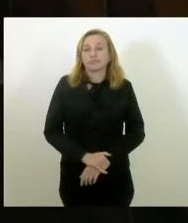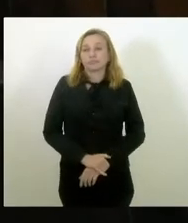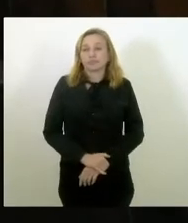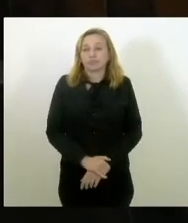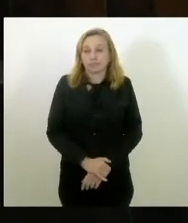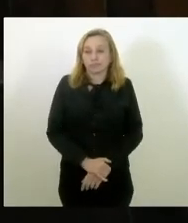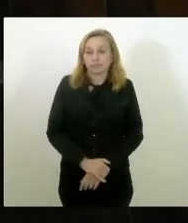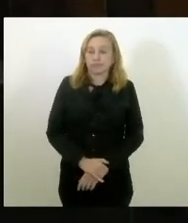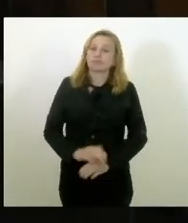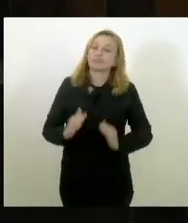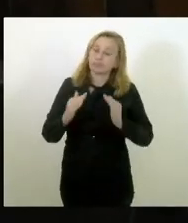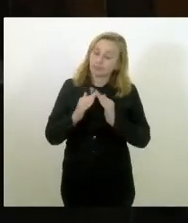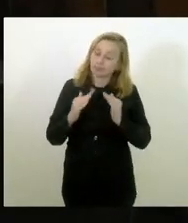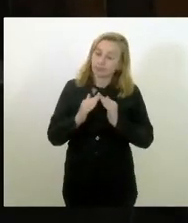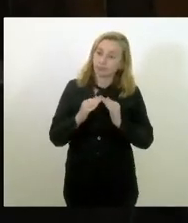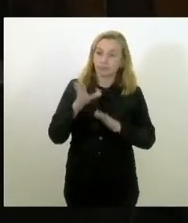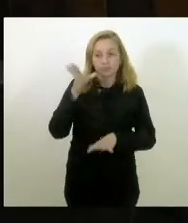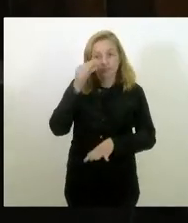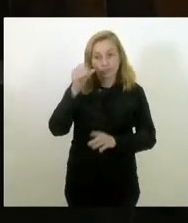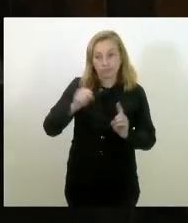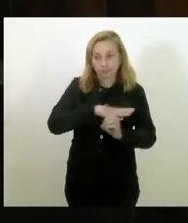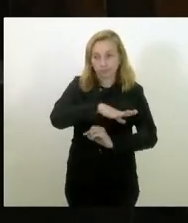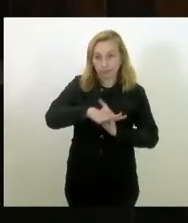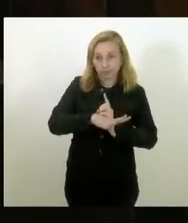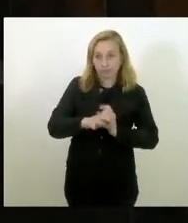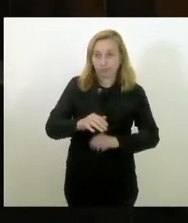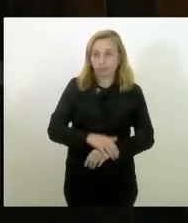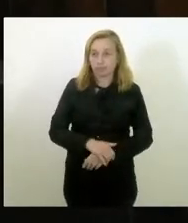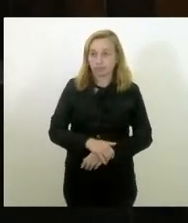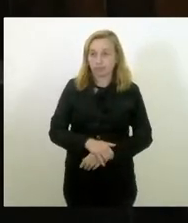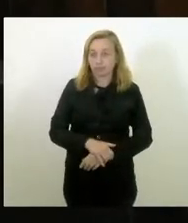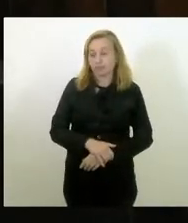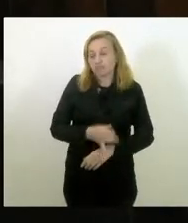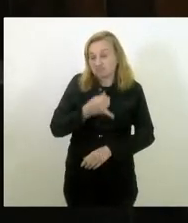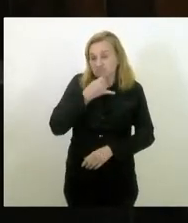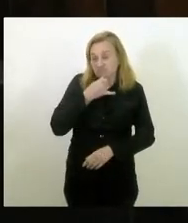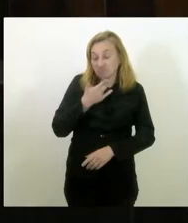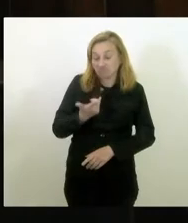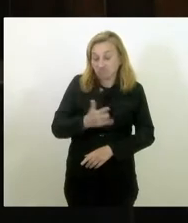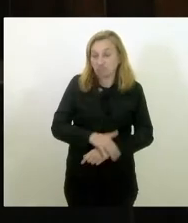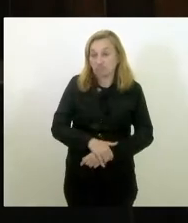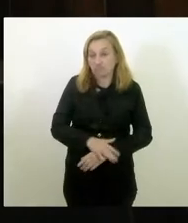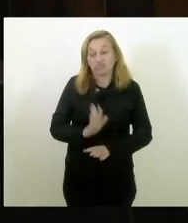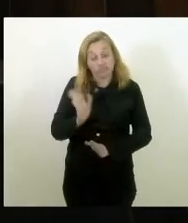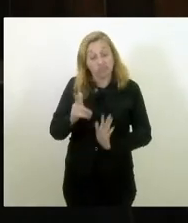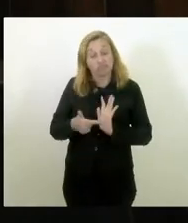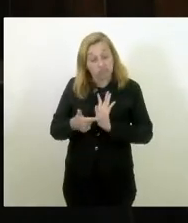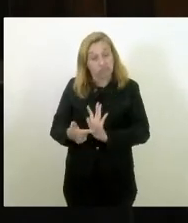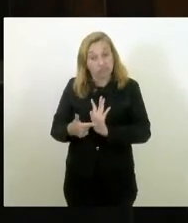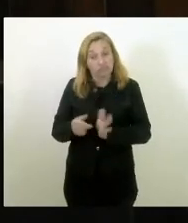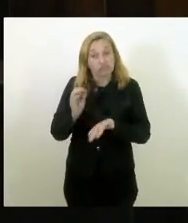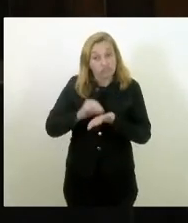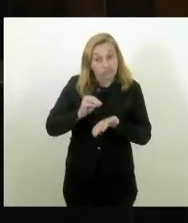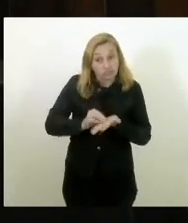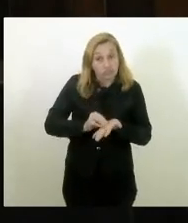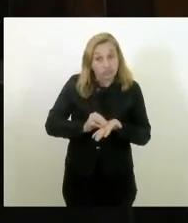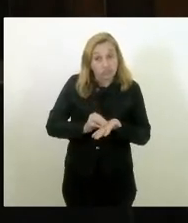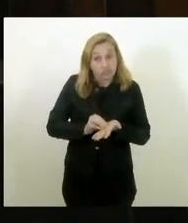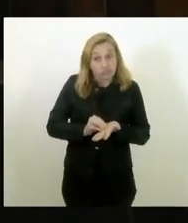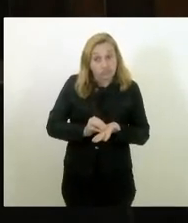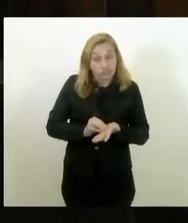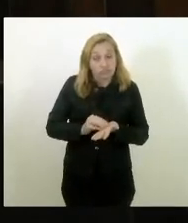em habitação de interesse social. isso é escandaloso, isso já demonstra a falta de